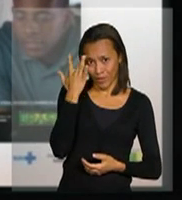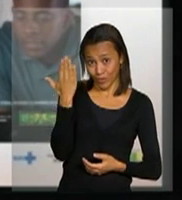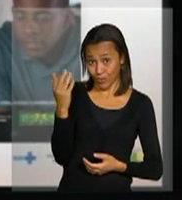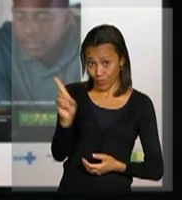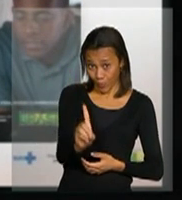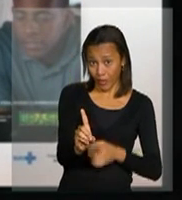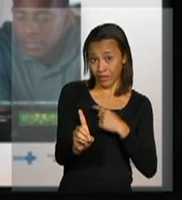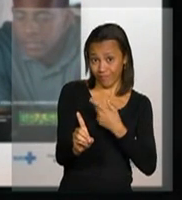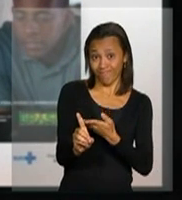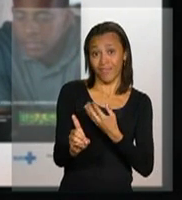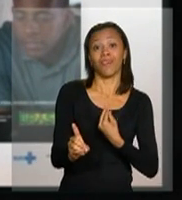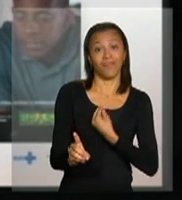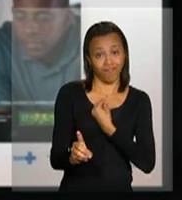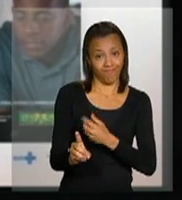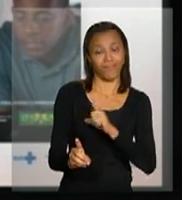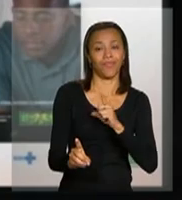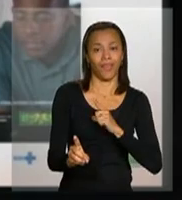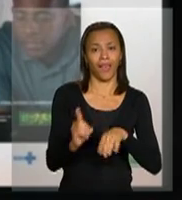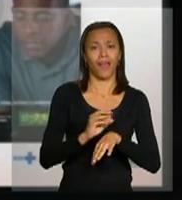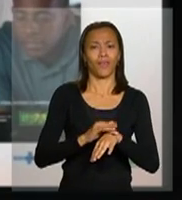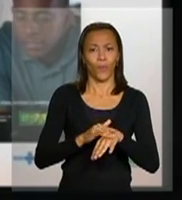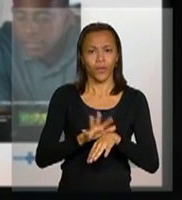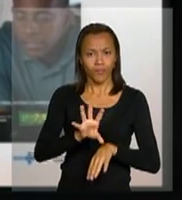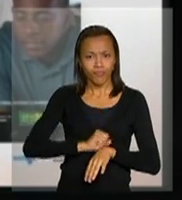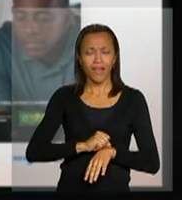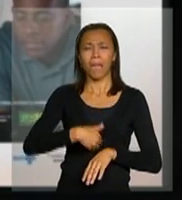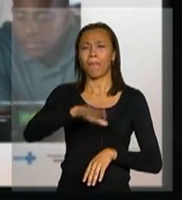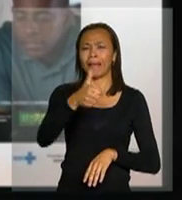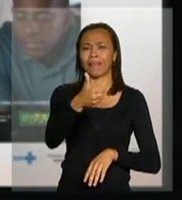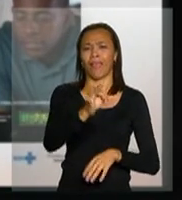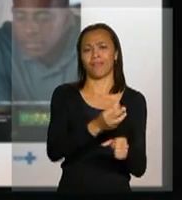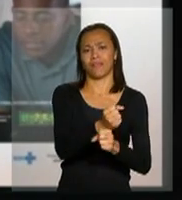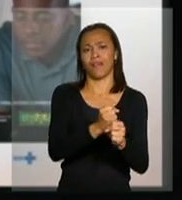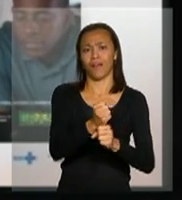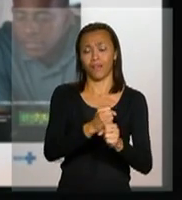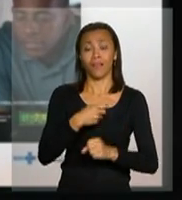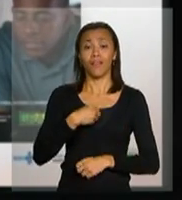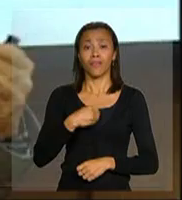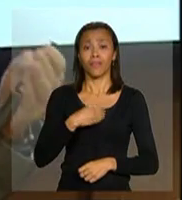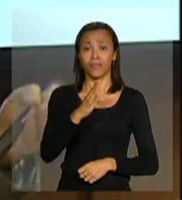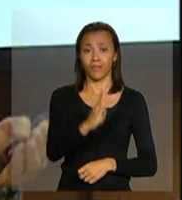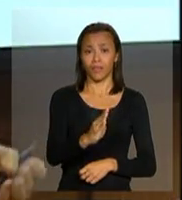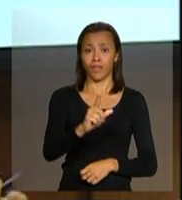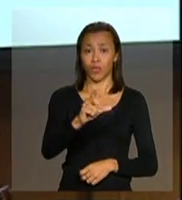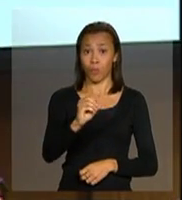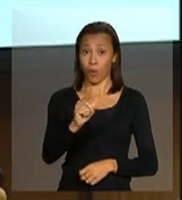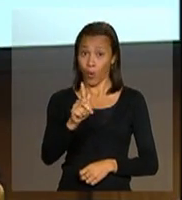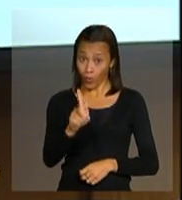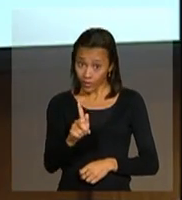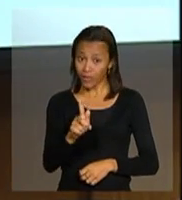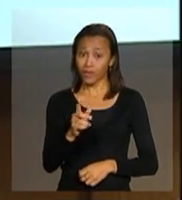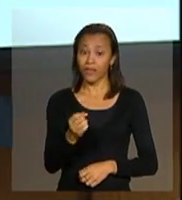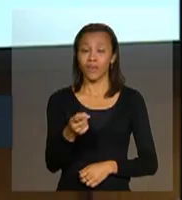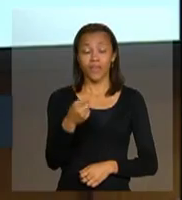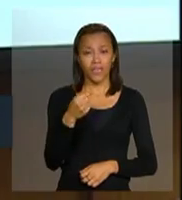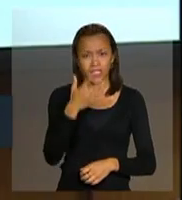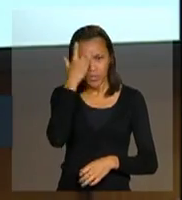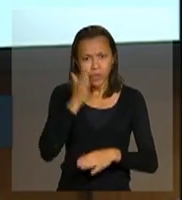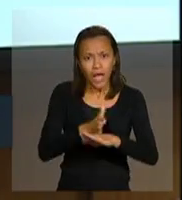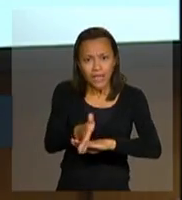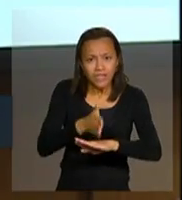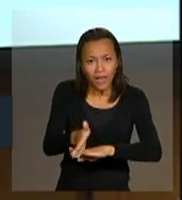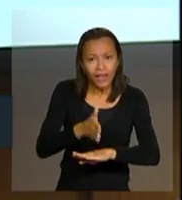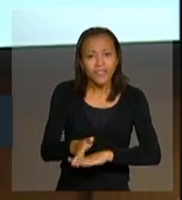vive com o HIV há mais de 10 anos, tem um blog muito interessante, muito acessado na internet, ele